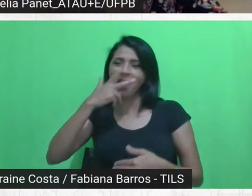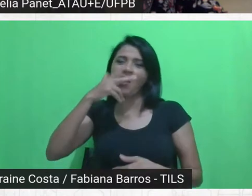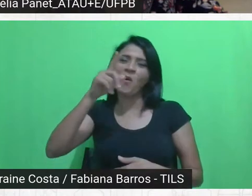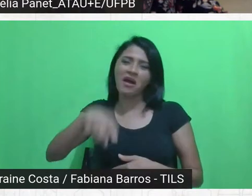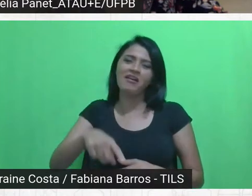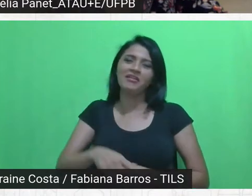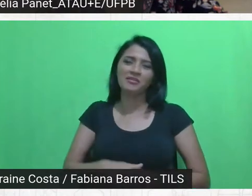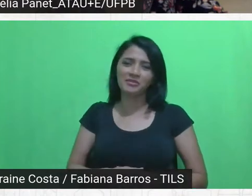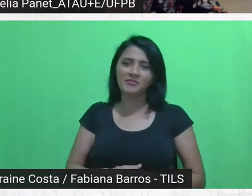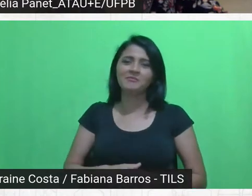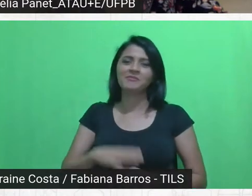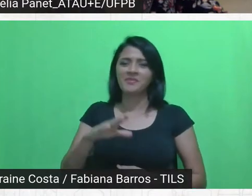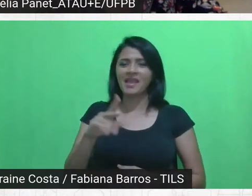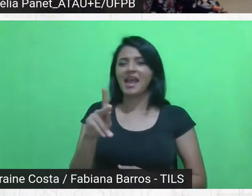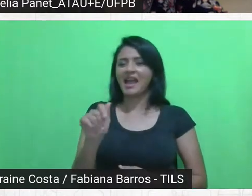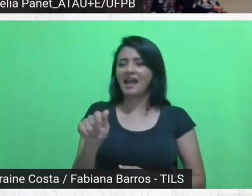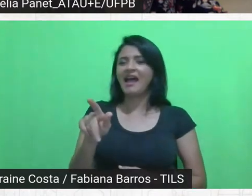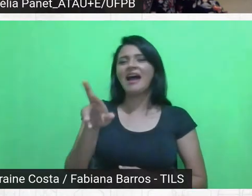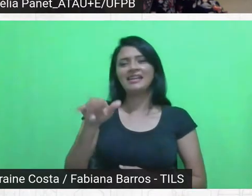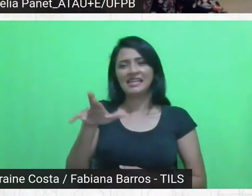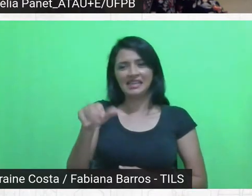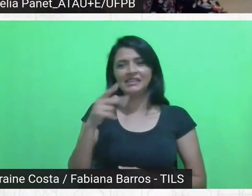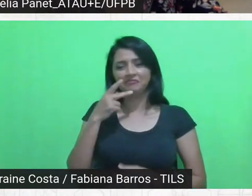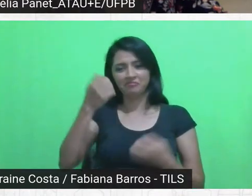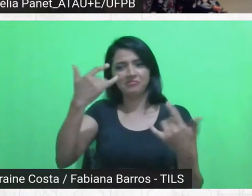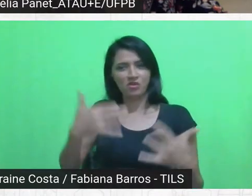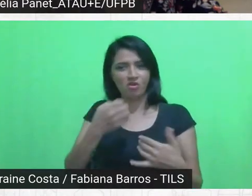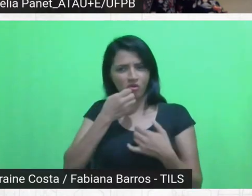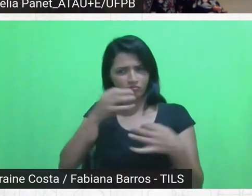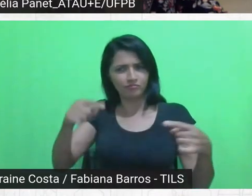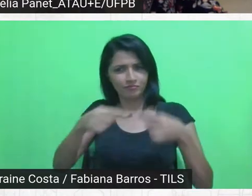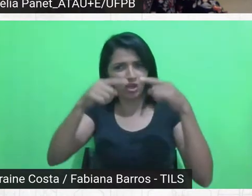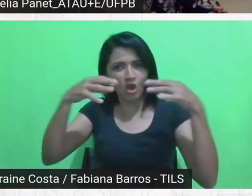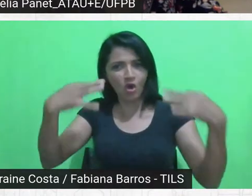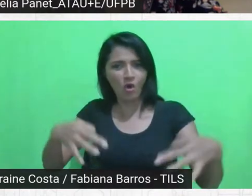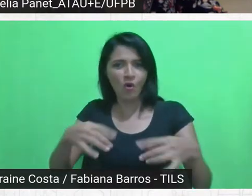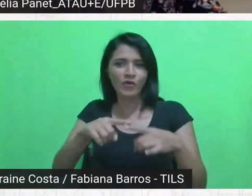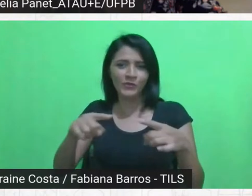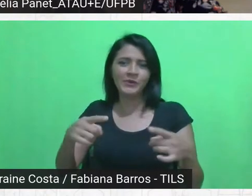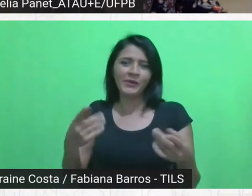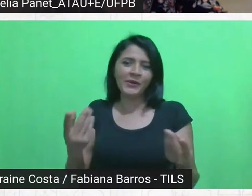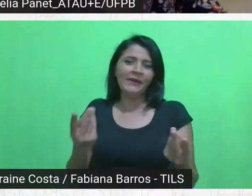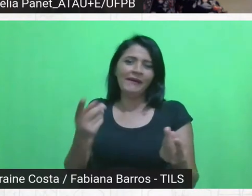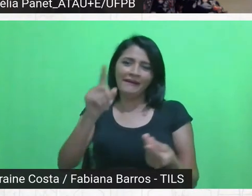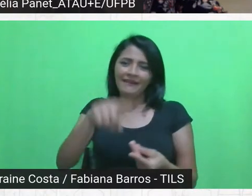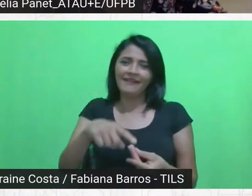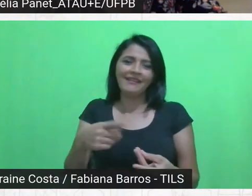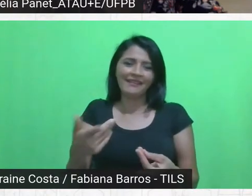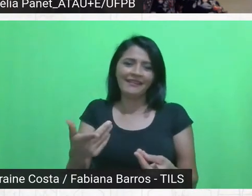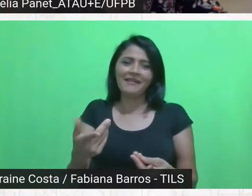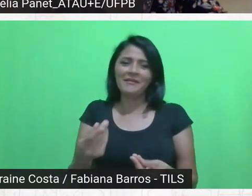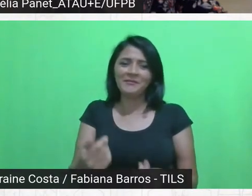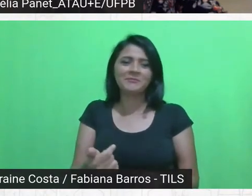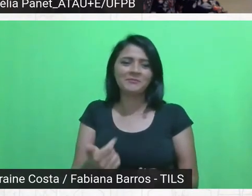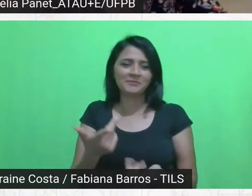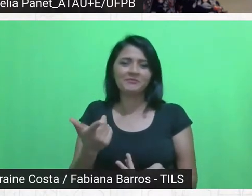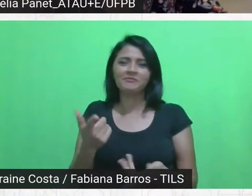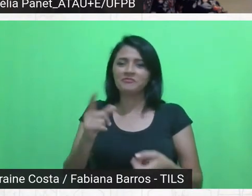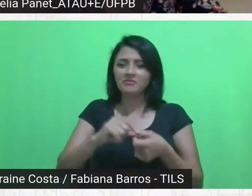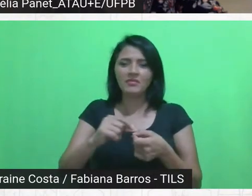Karina colocou aqui muito bem como é que está partindo para o fazer